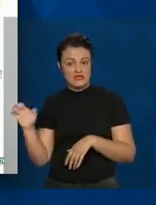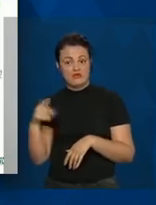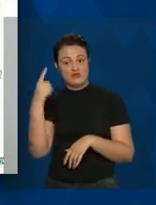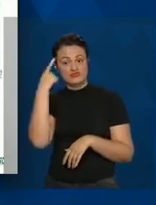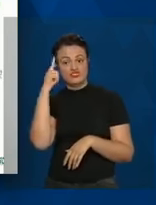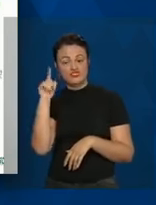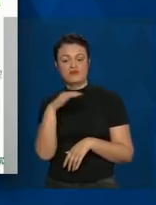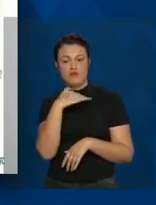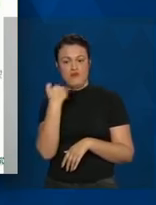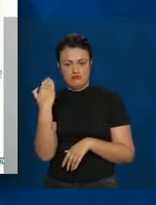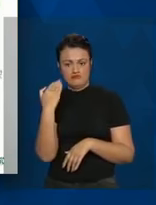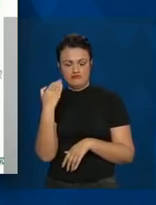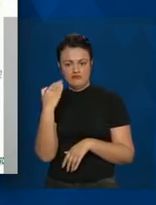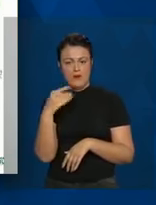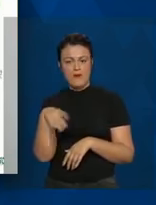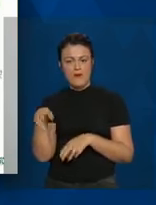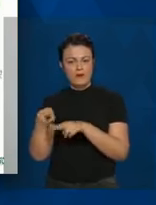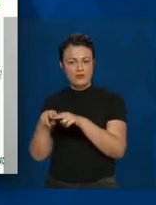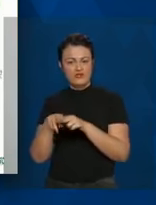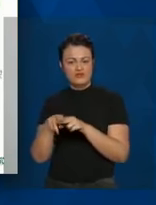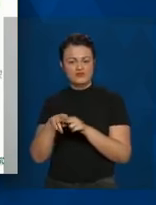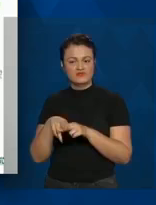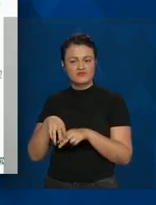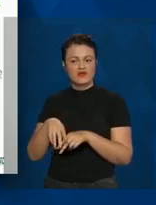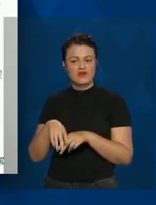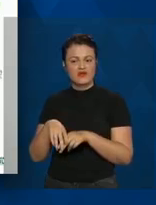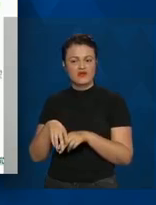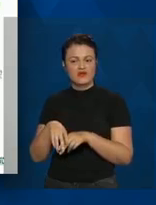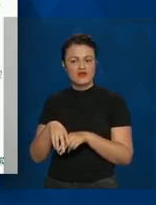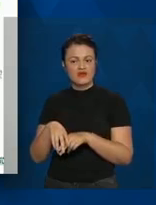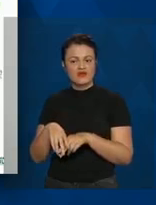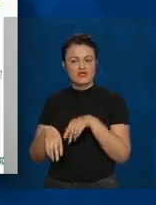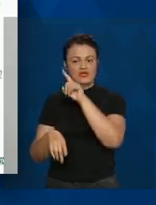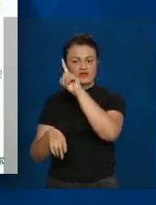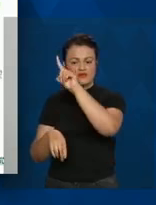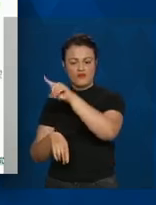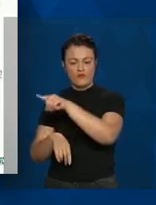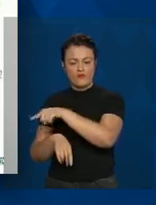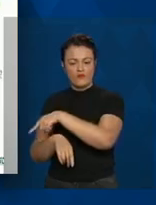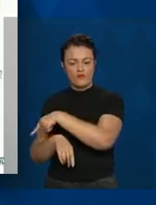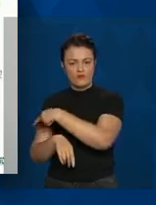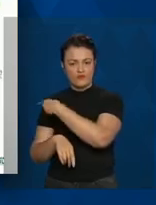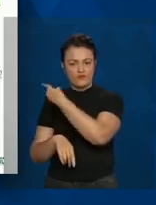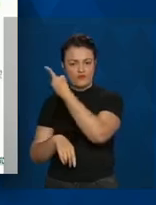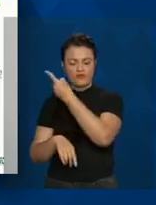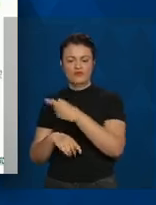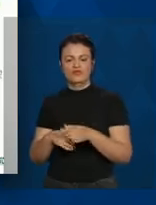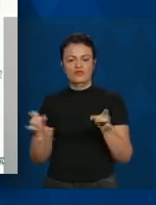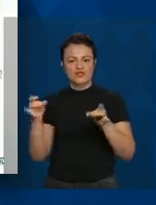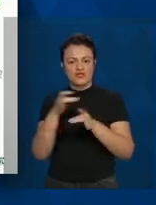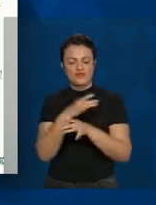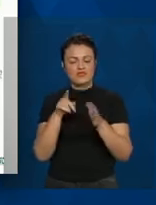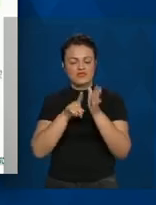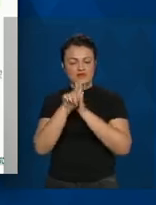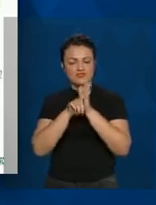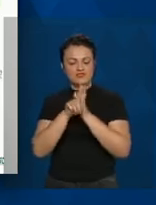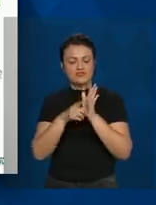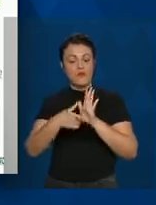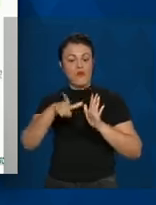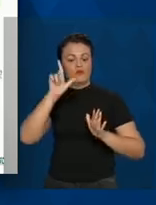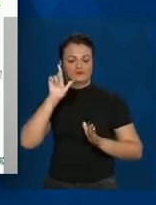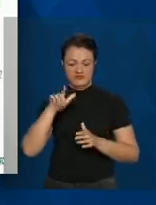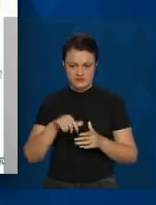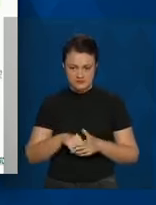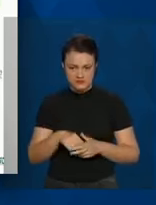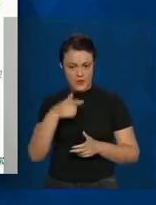que essa curva tem este formato, porque tem óbitos que estão em investigação que foram encerrados ontem. Então, daqueles